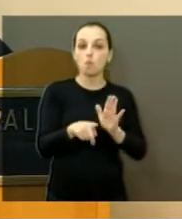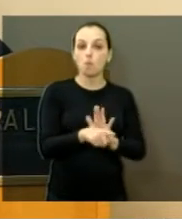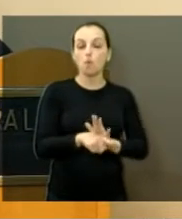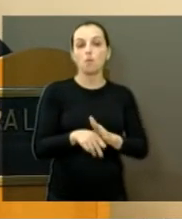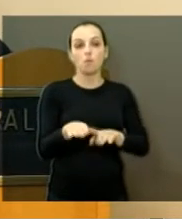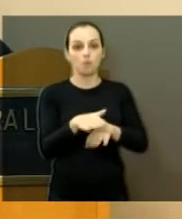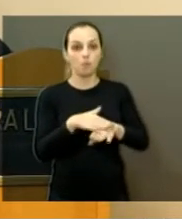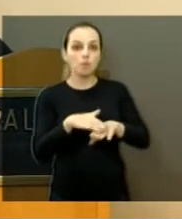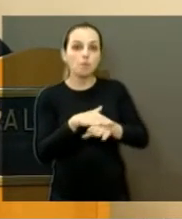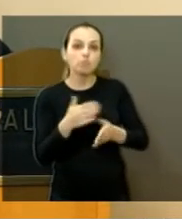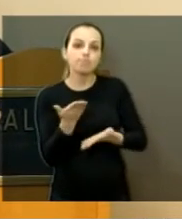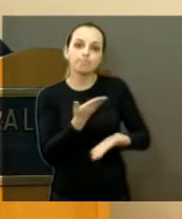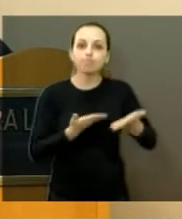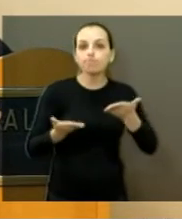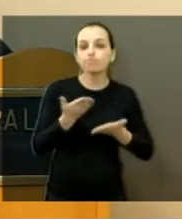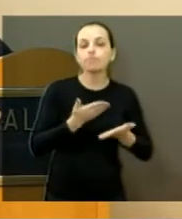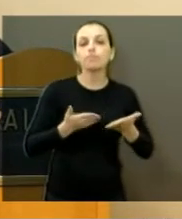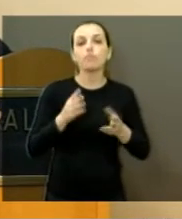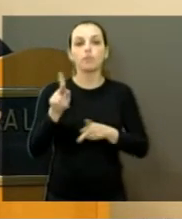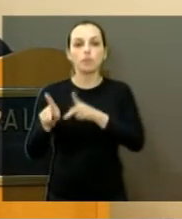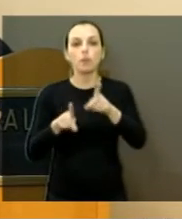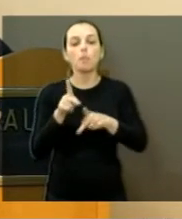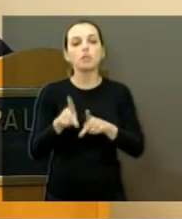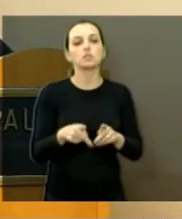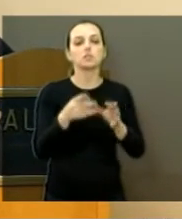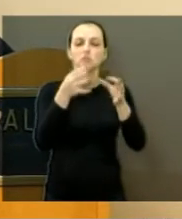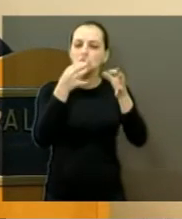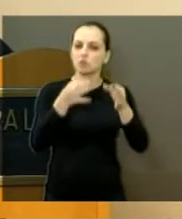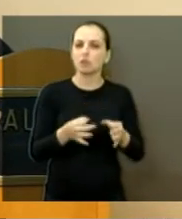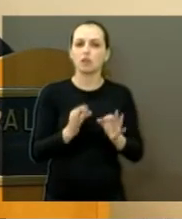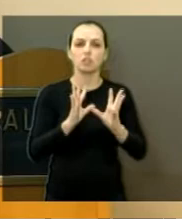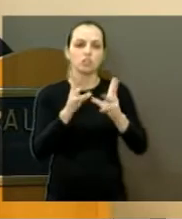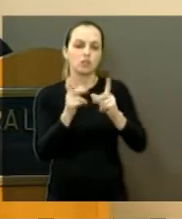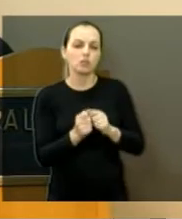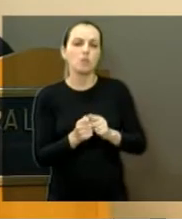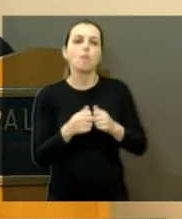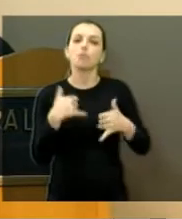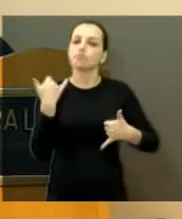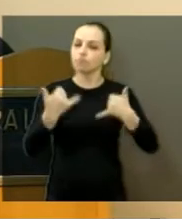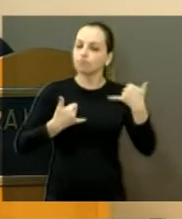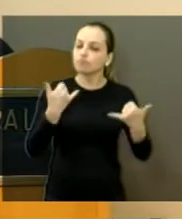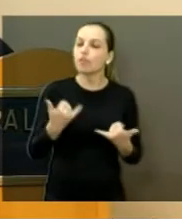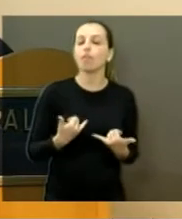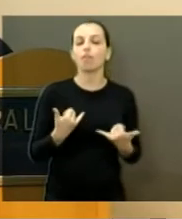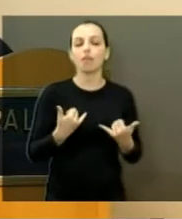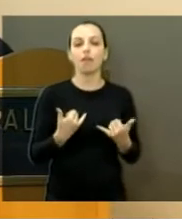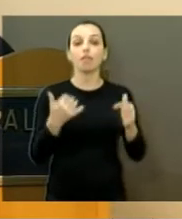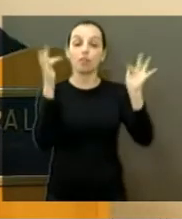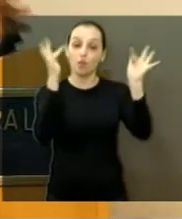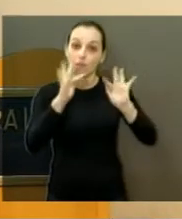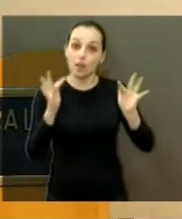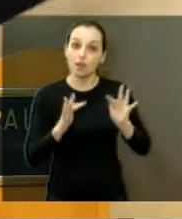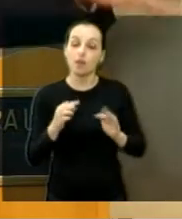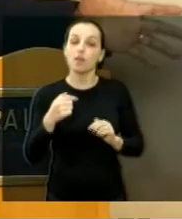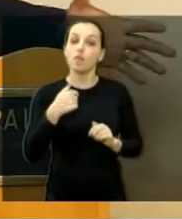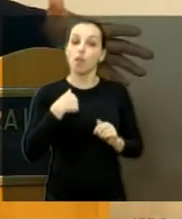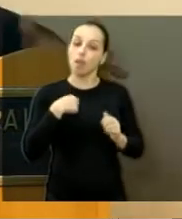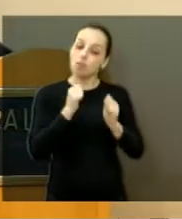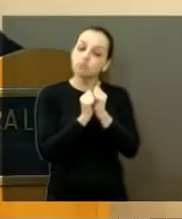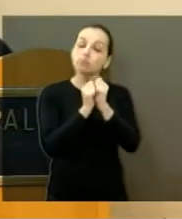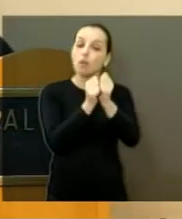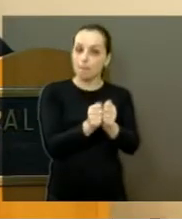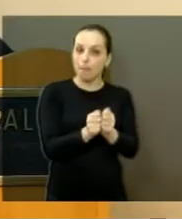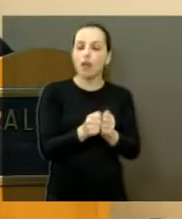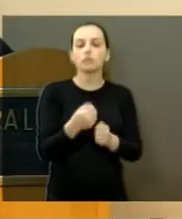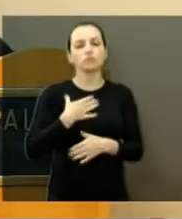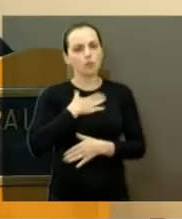com os moradores dali. E a população estava uma benção ali, Todo mundo dando risada, brincando. O Toninho do Melo também ali perto. E, para mim, eu gosto de ficar no meio do povo, né?